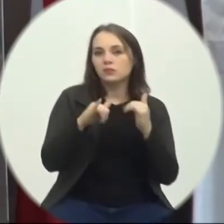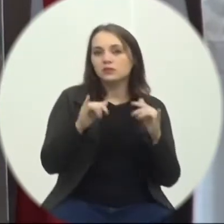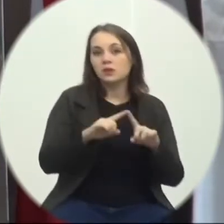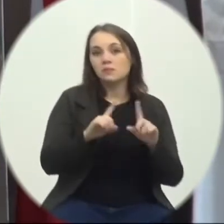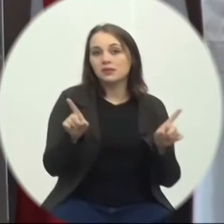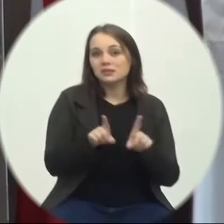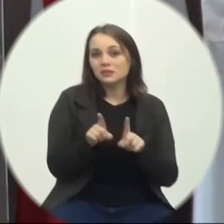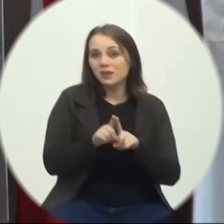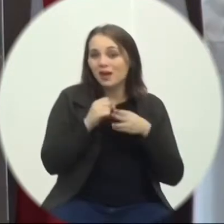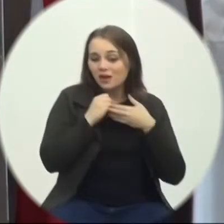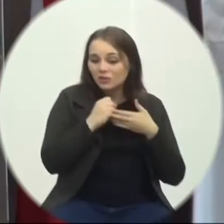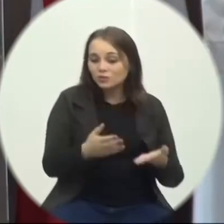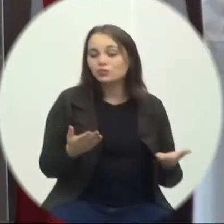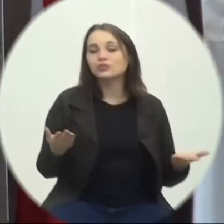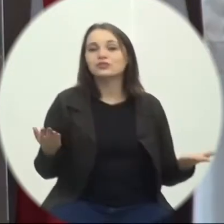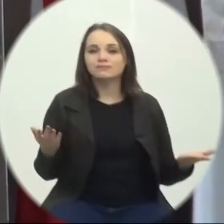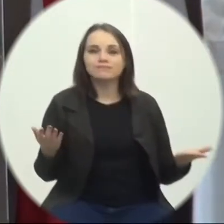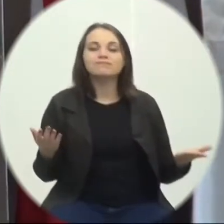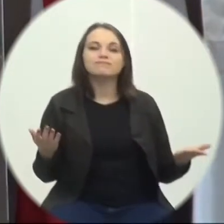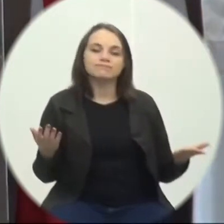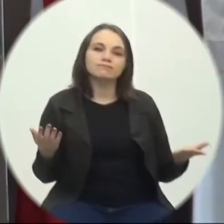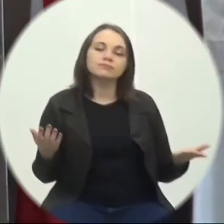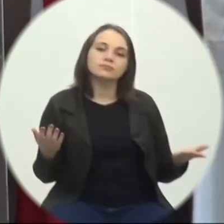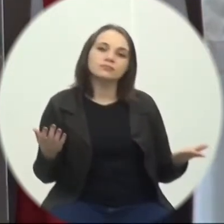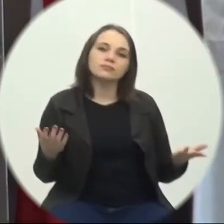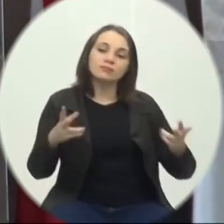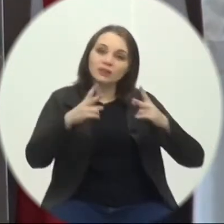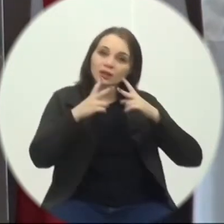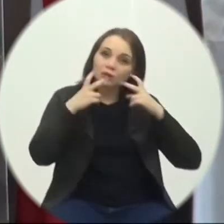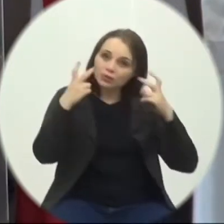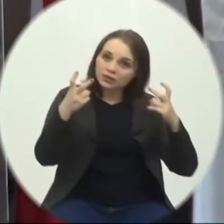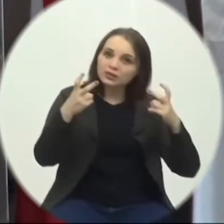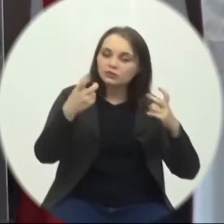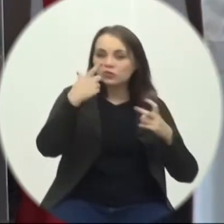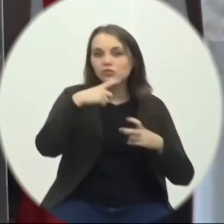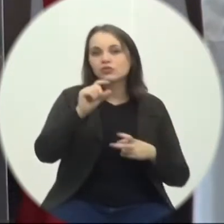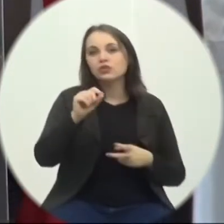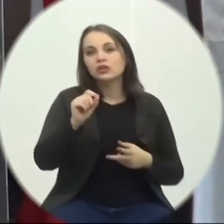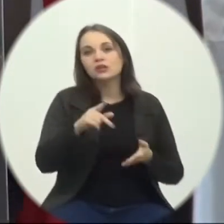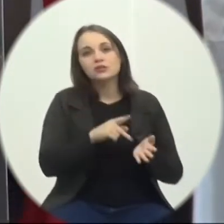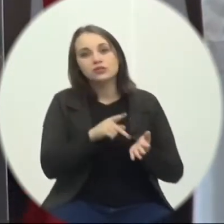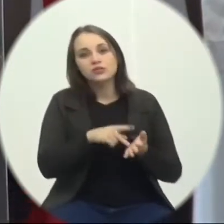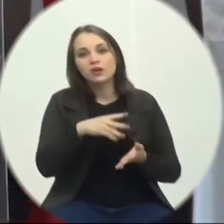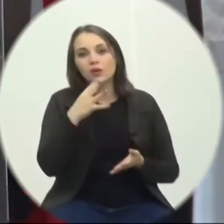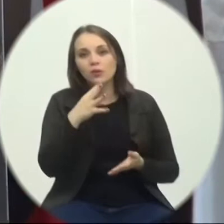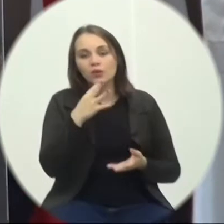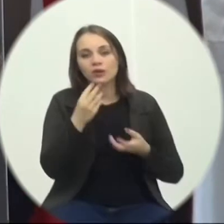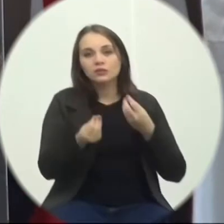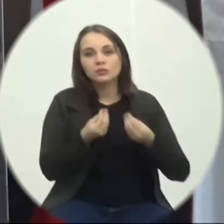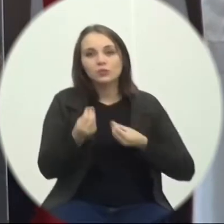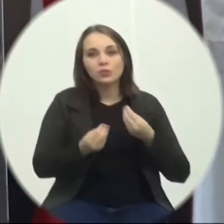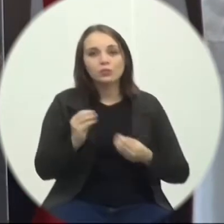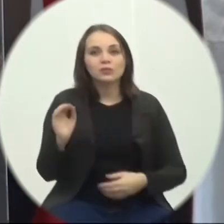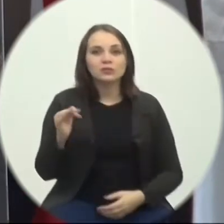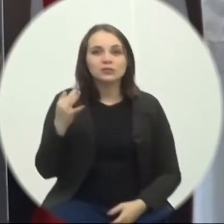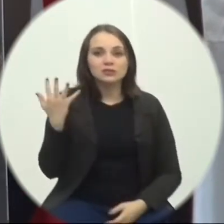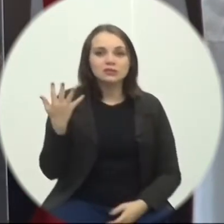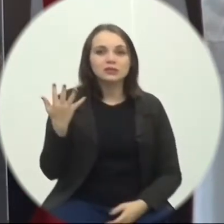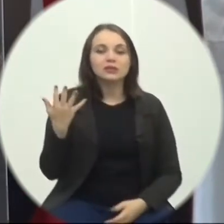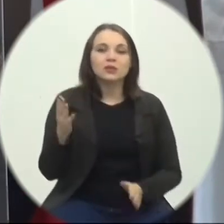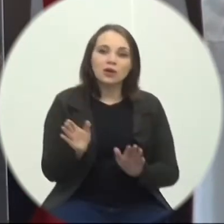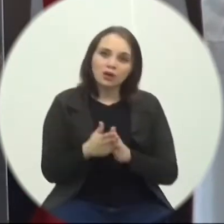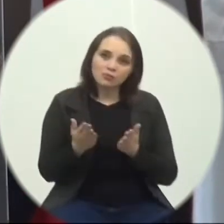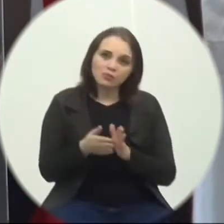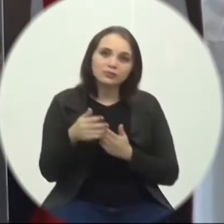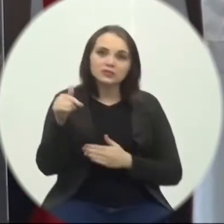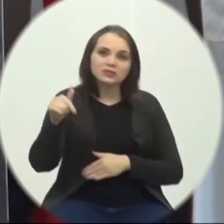Esse Esse é o grito De quem realmente Conhece A situação Da pobreza